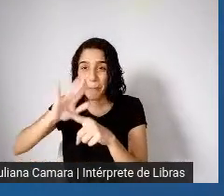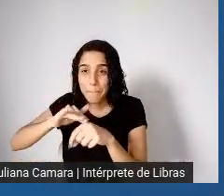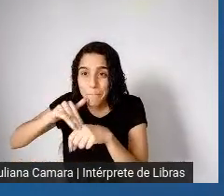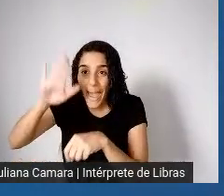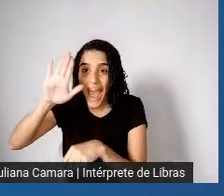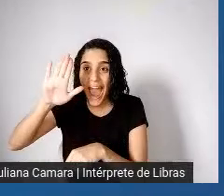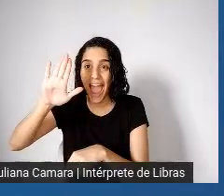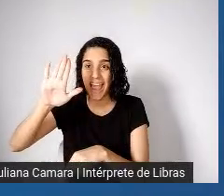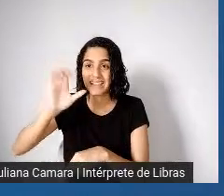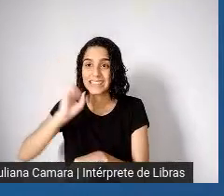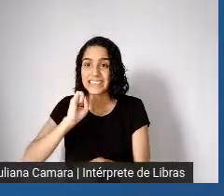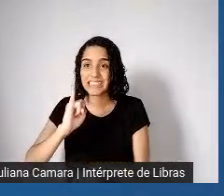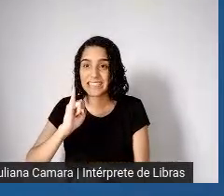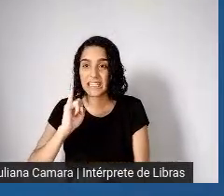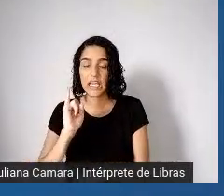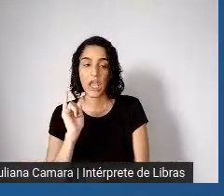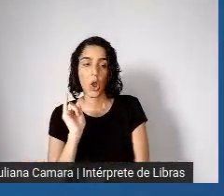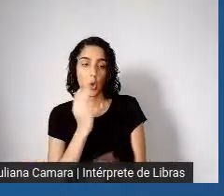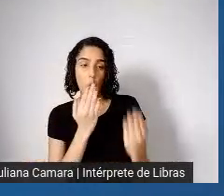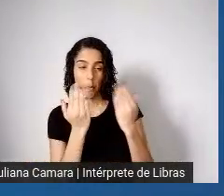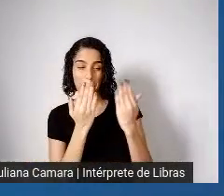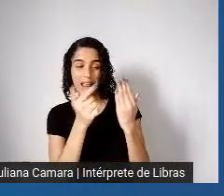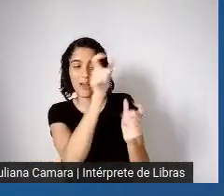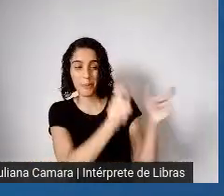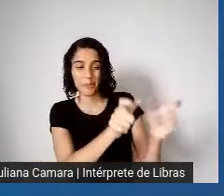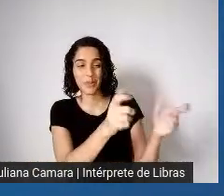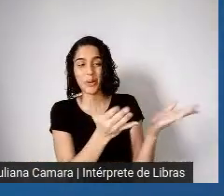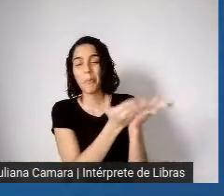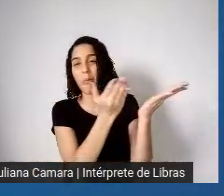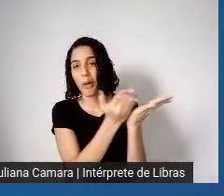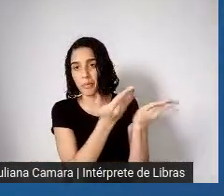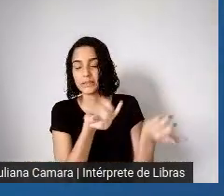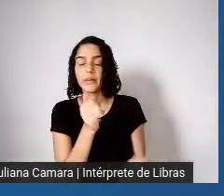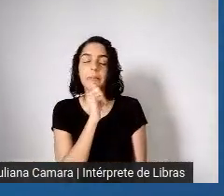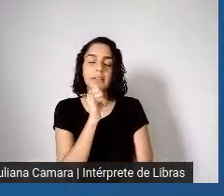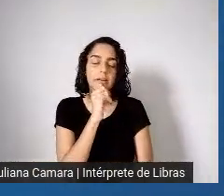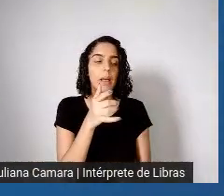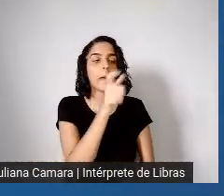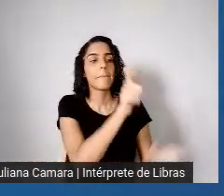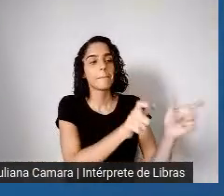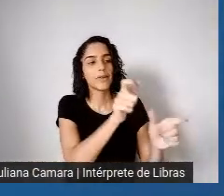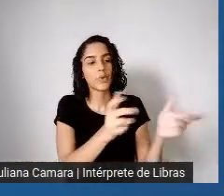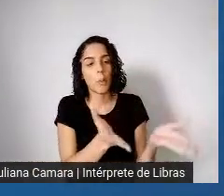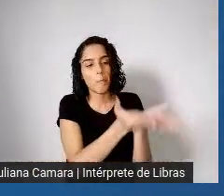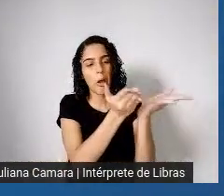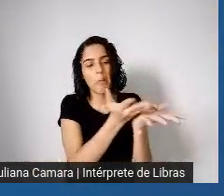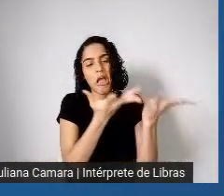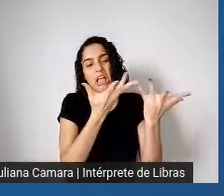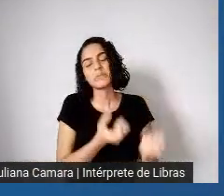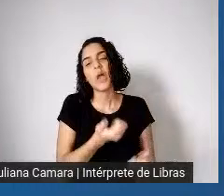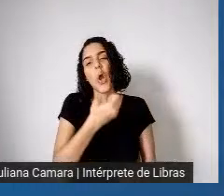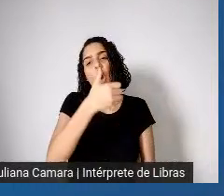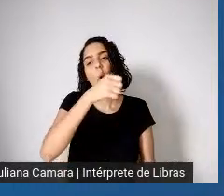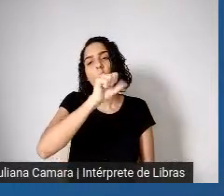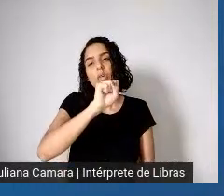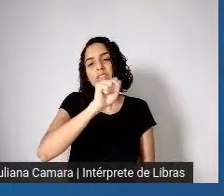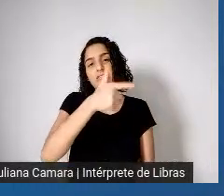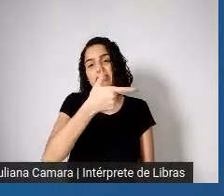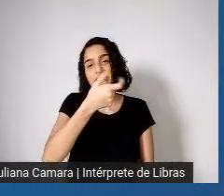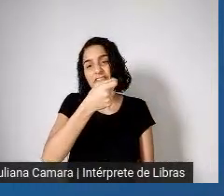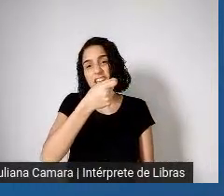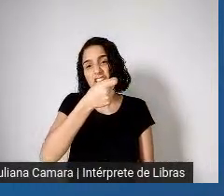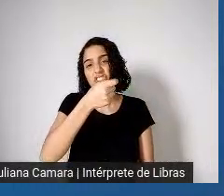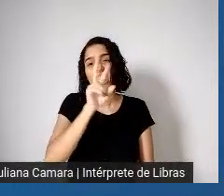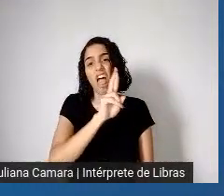brasileiros mais pobres naquele ano ganhavam R$ 820,00 por mês, em média, no topo a parcela mais rica ganhava, em